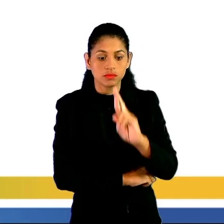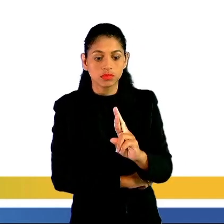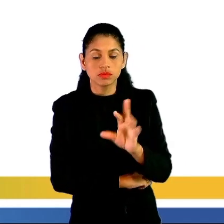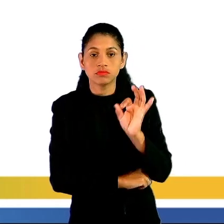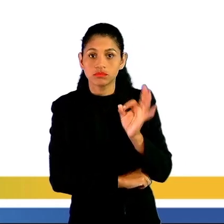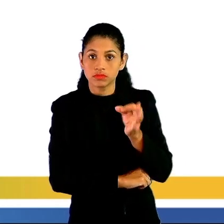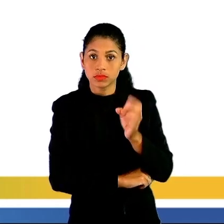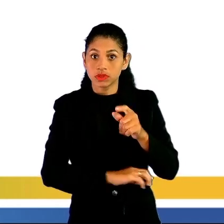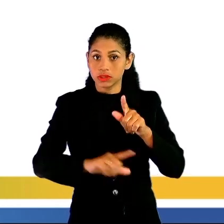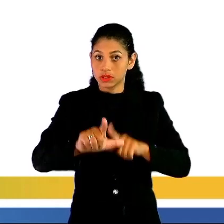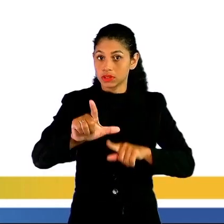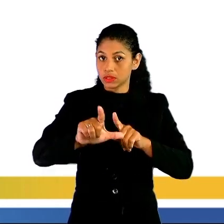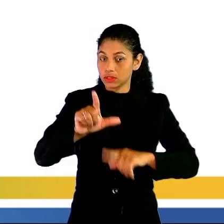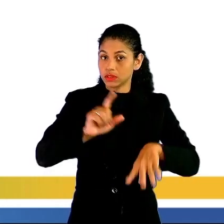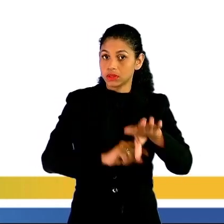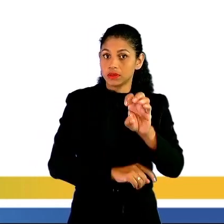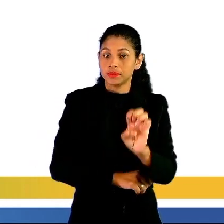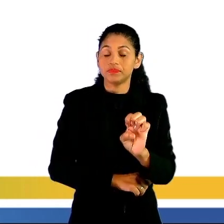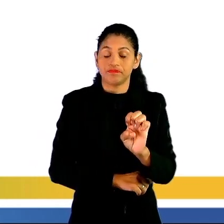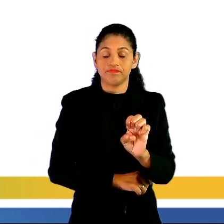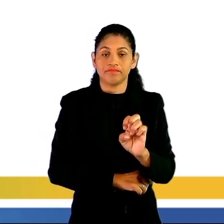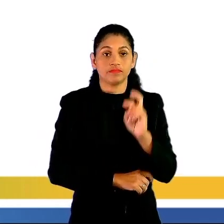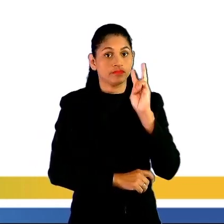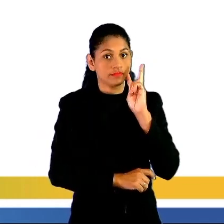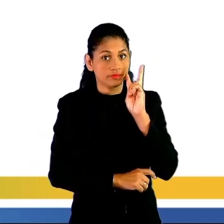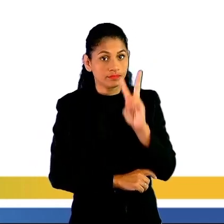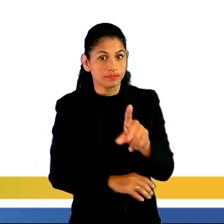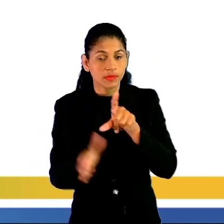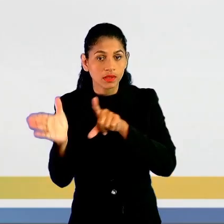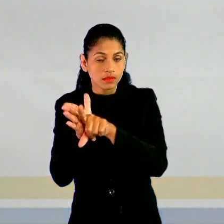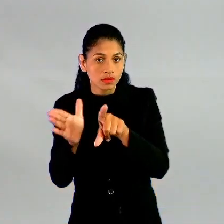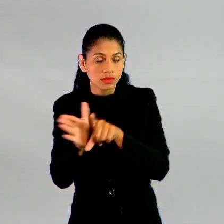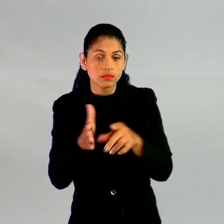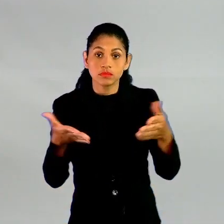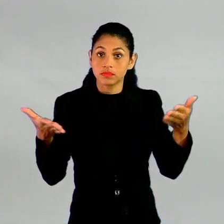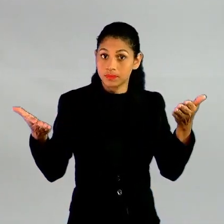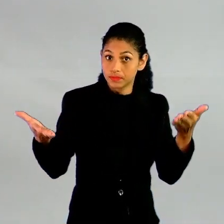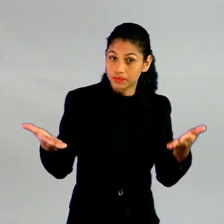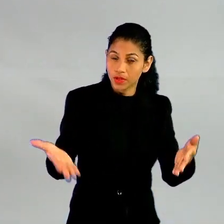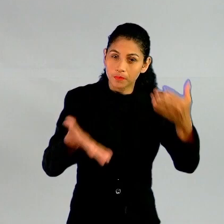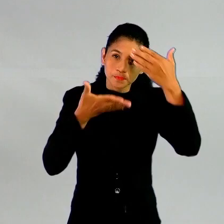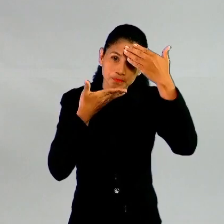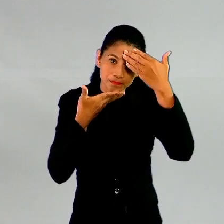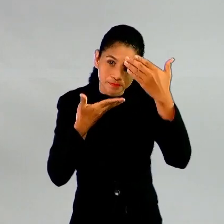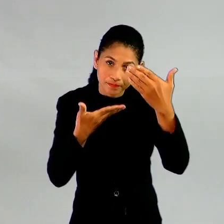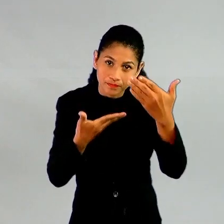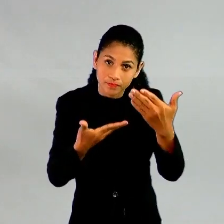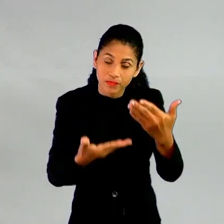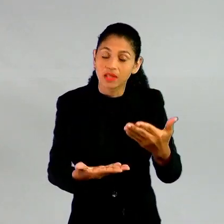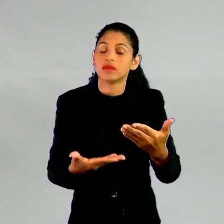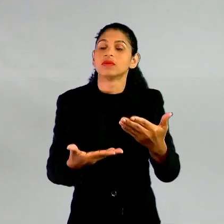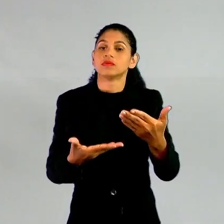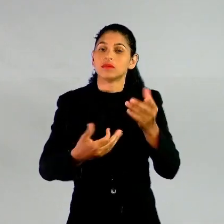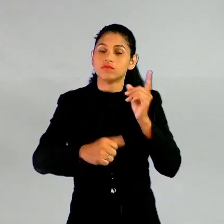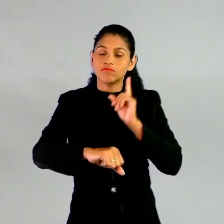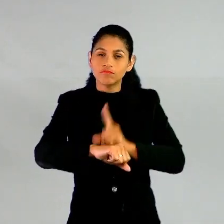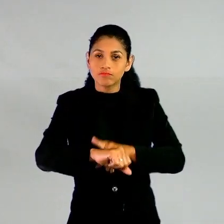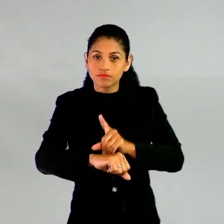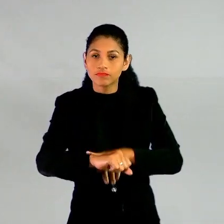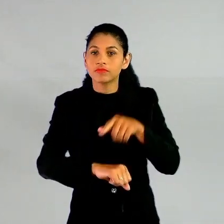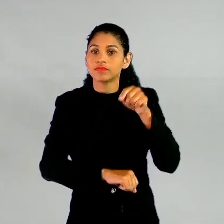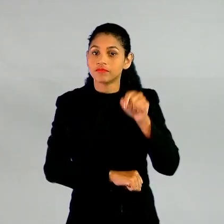Nós vimos essas questões e agora estou agradecendo vocês por esses momentos que vocês